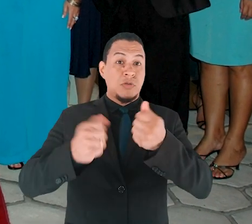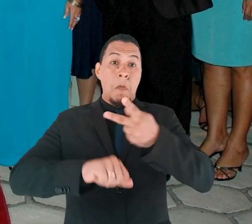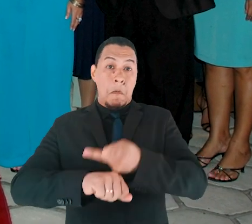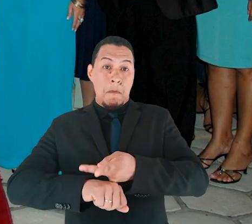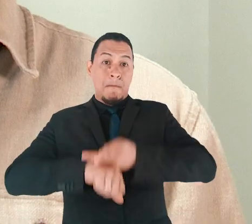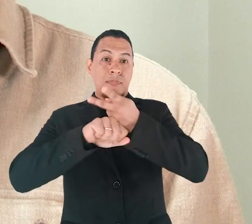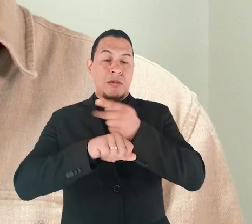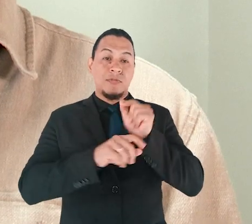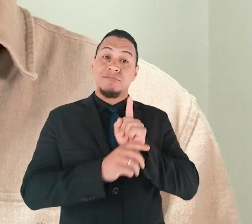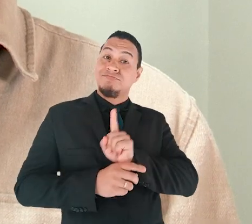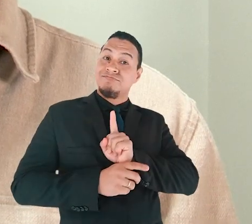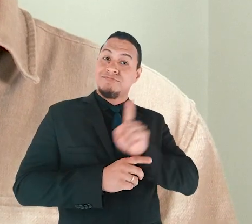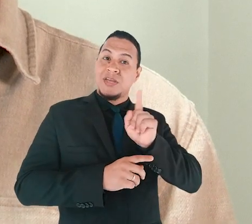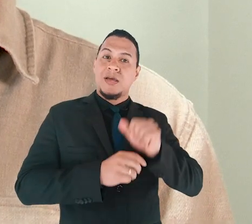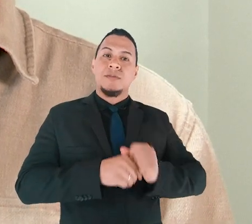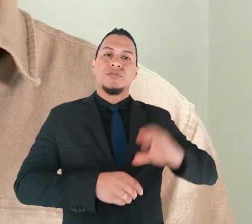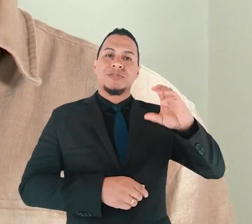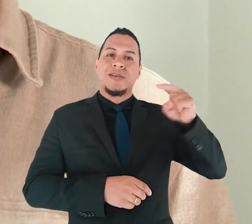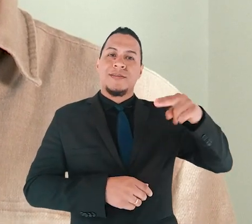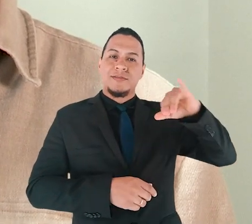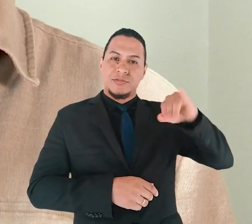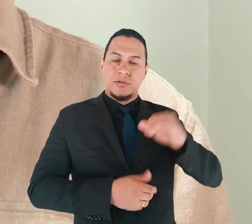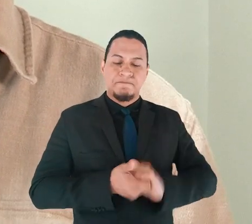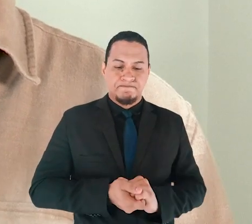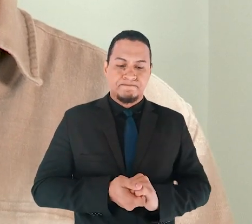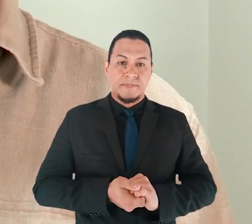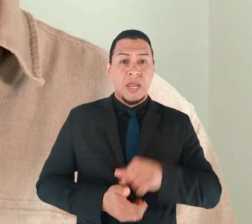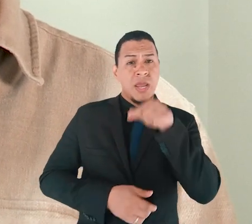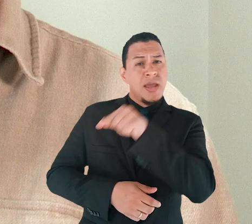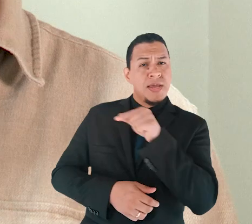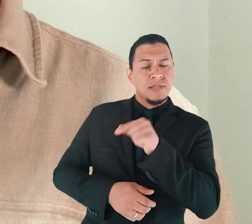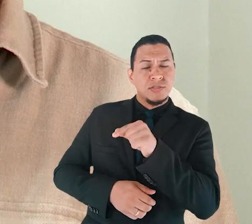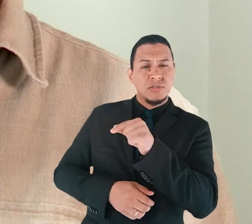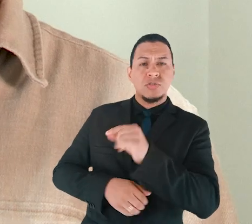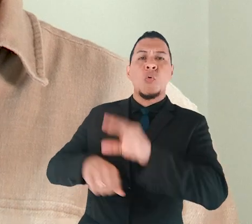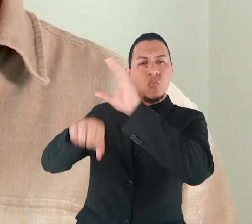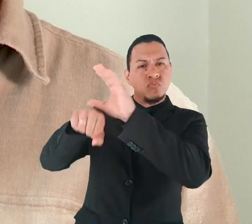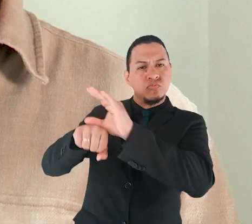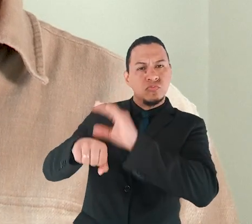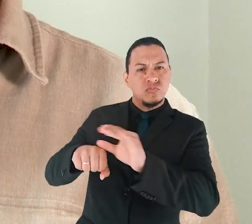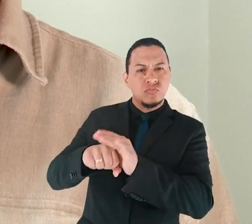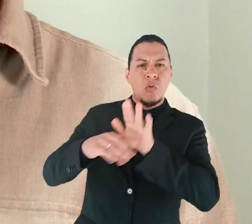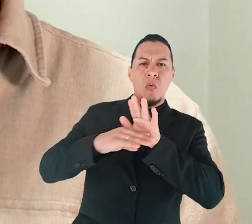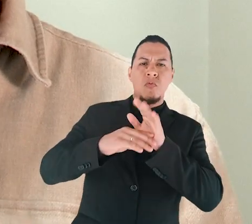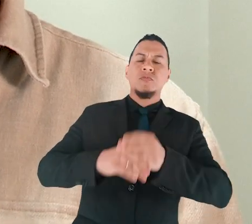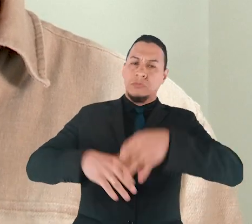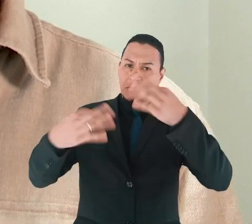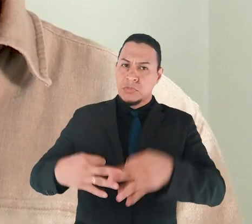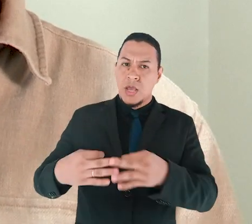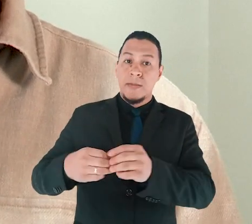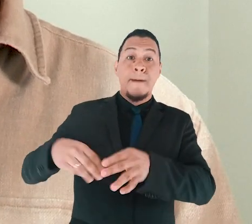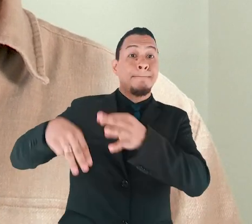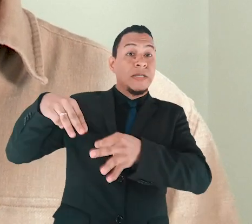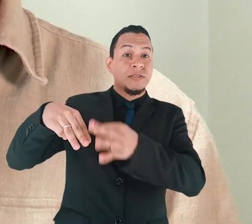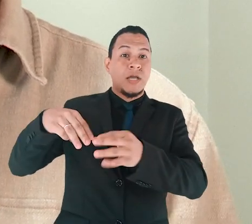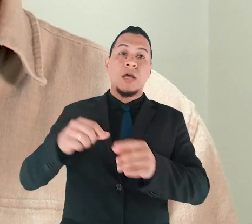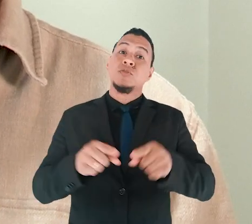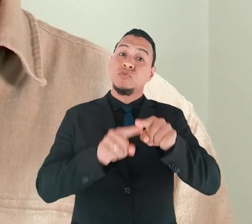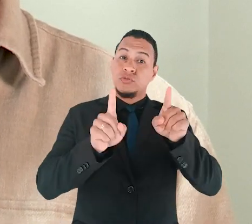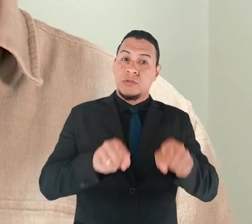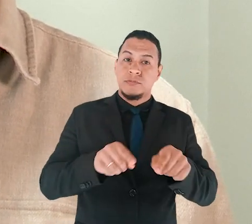de Justiça. Esses cursos obrigatórios de formação de servidores e magistrados, é depois dos conselhos nacionais, da